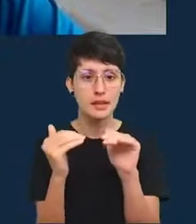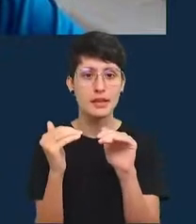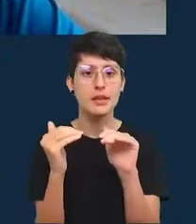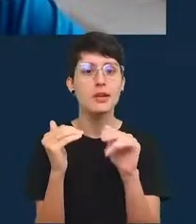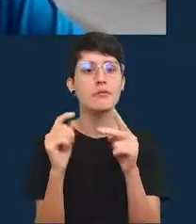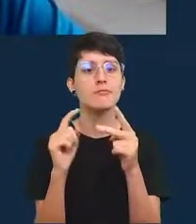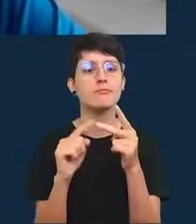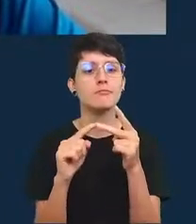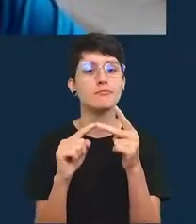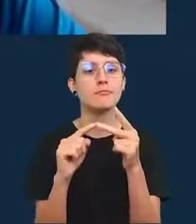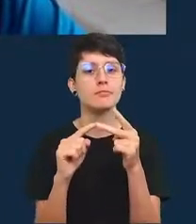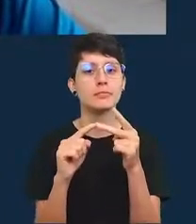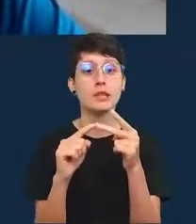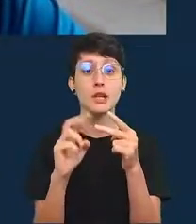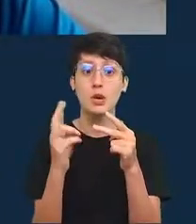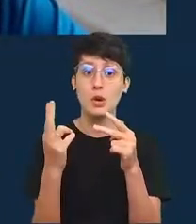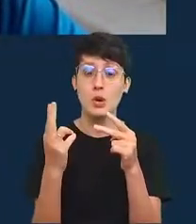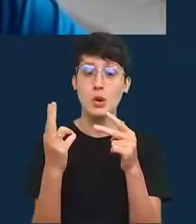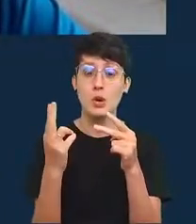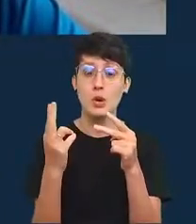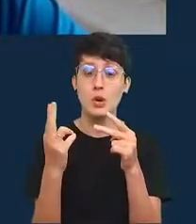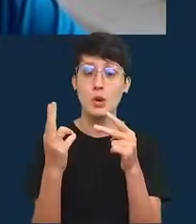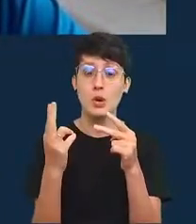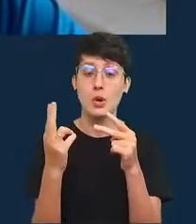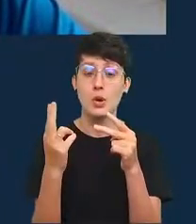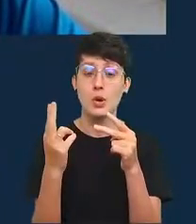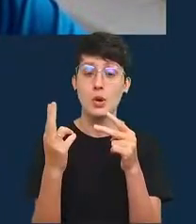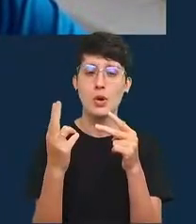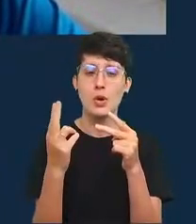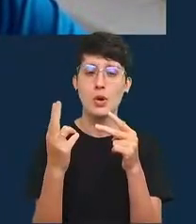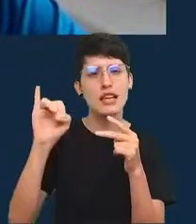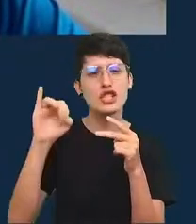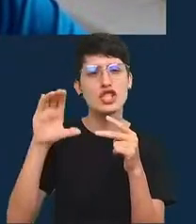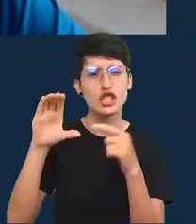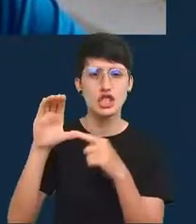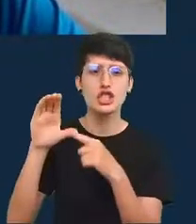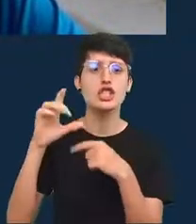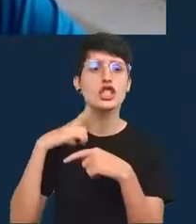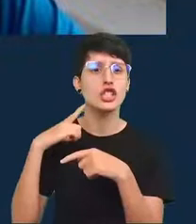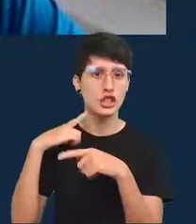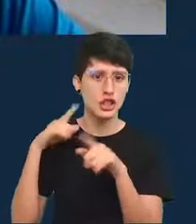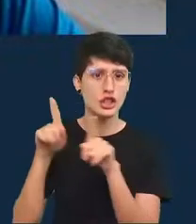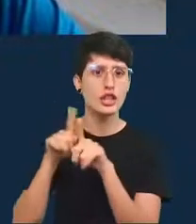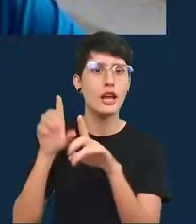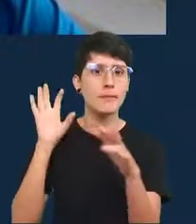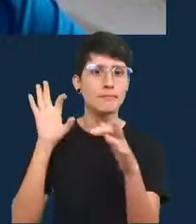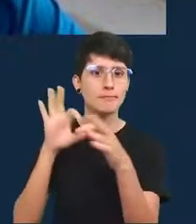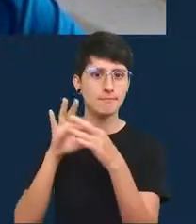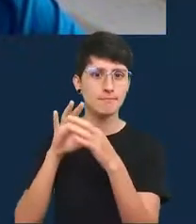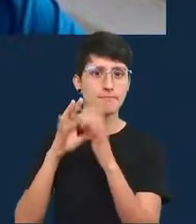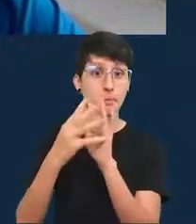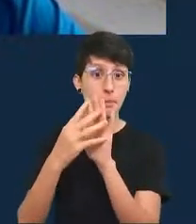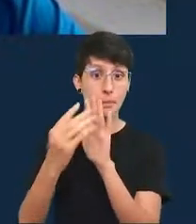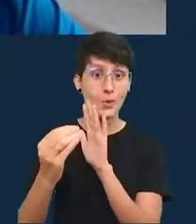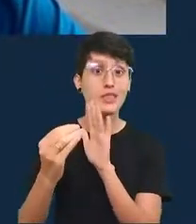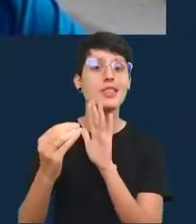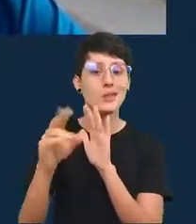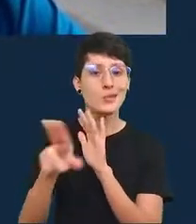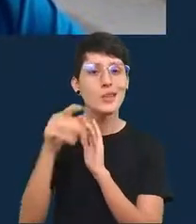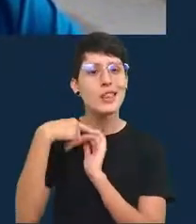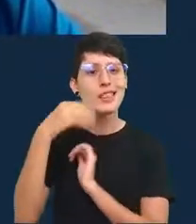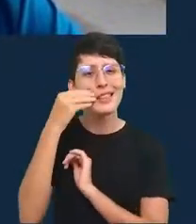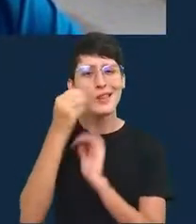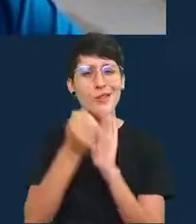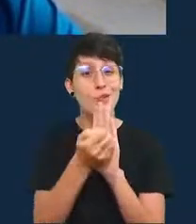talvez elástico eu não me lembro bem mas em geral dentro desses modelos a gente tentou várias